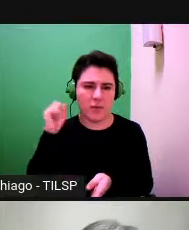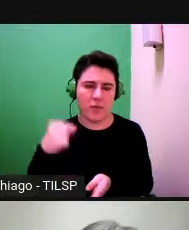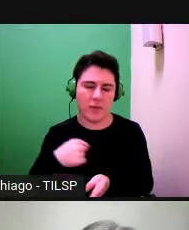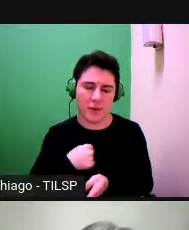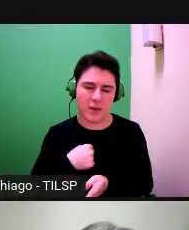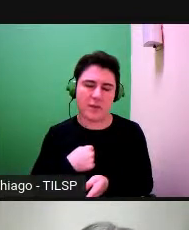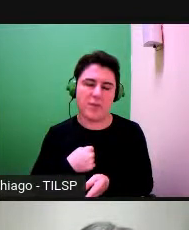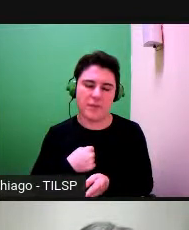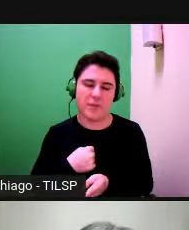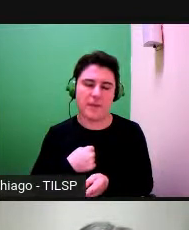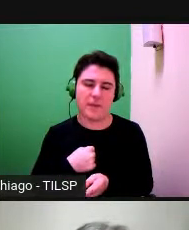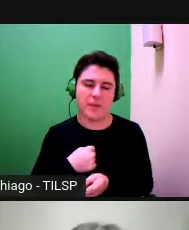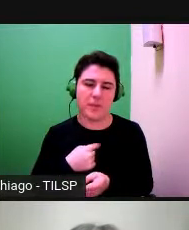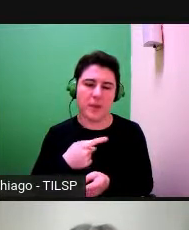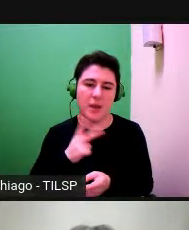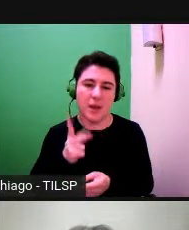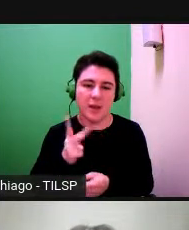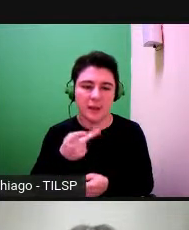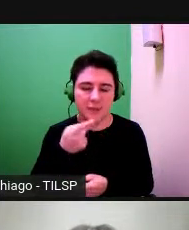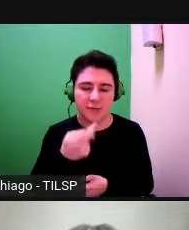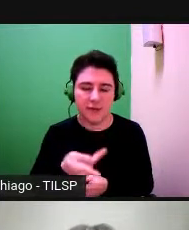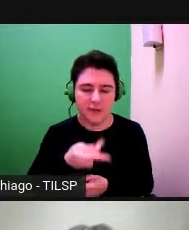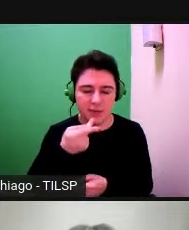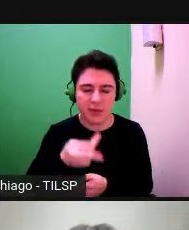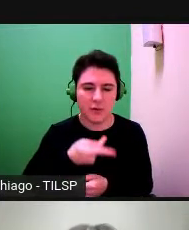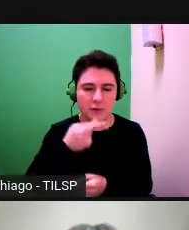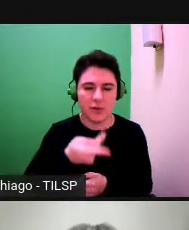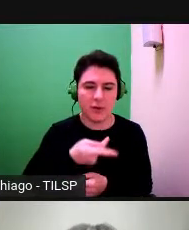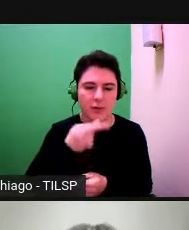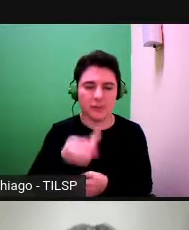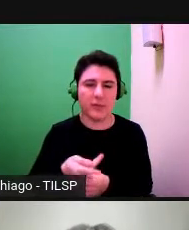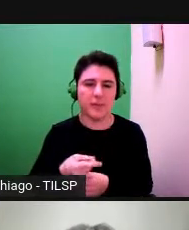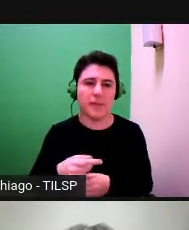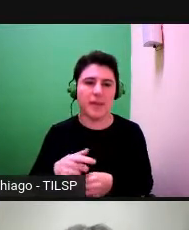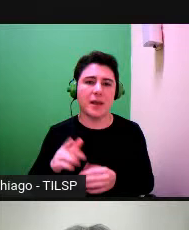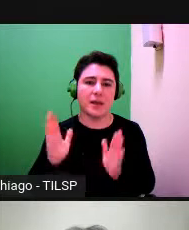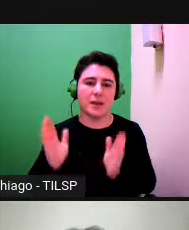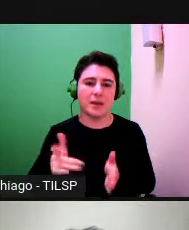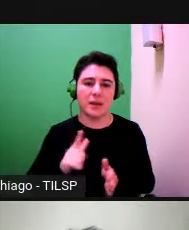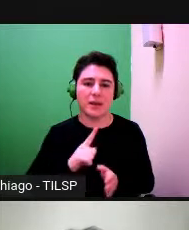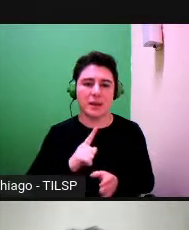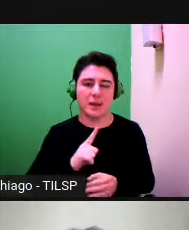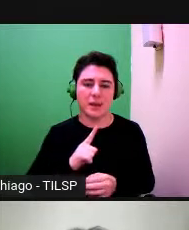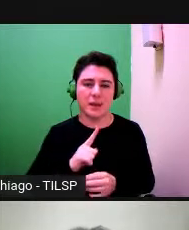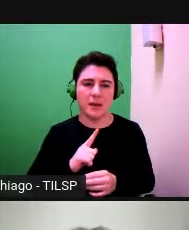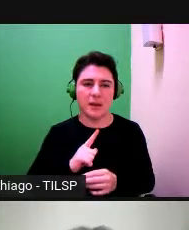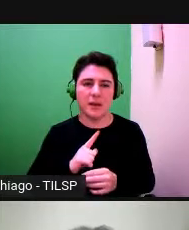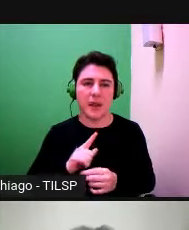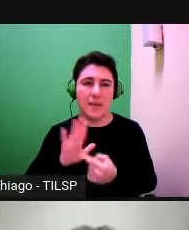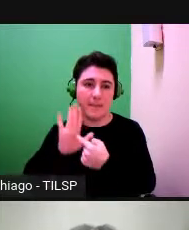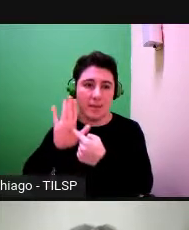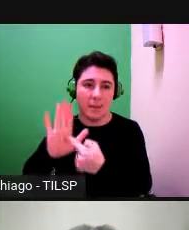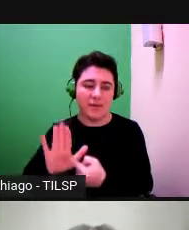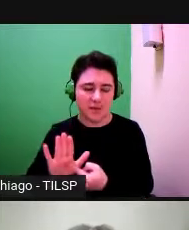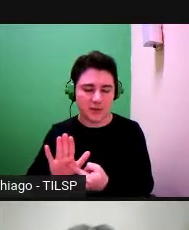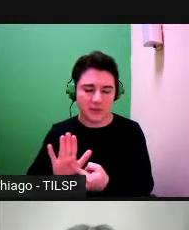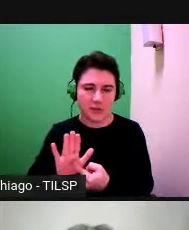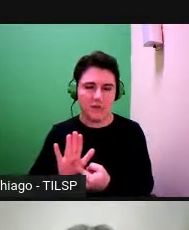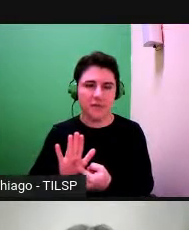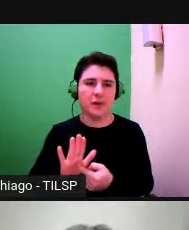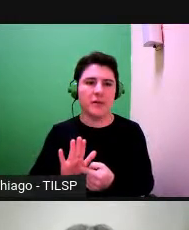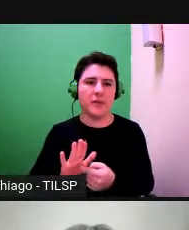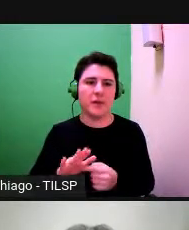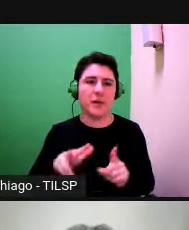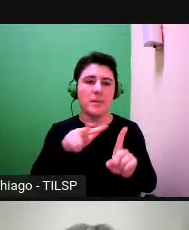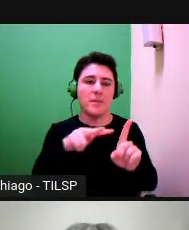muitas vezes e são passagens que mostram enfim, deste ponto de vista